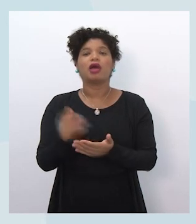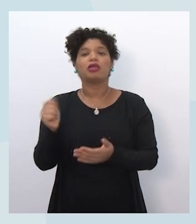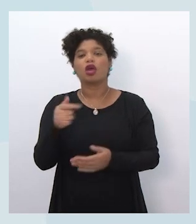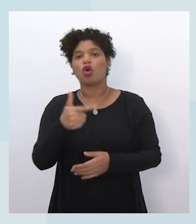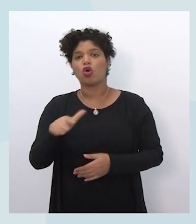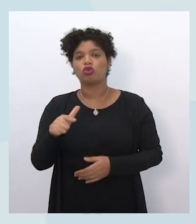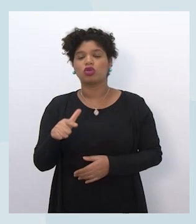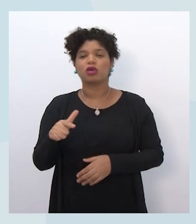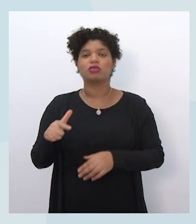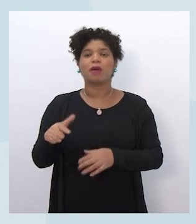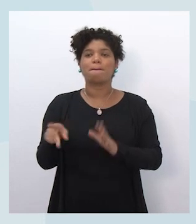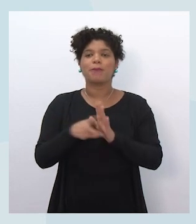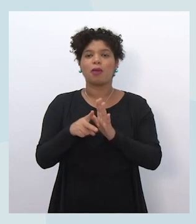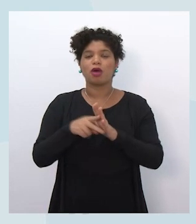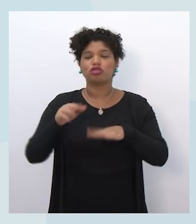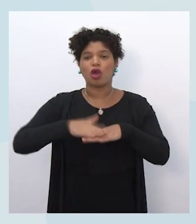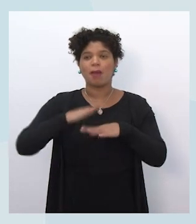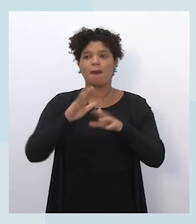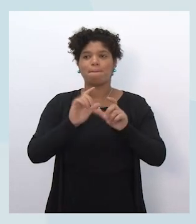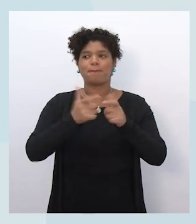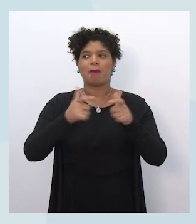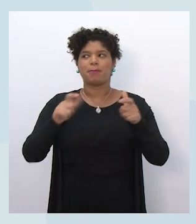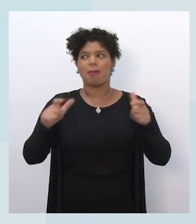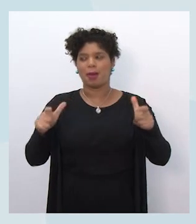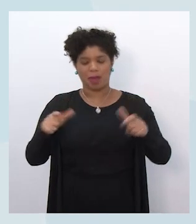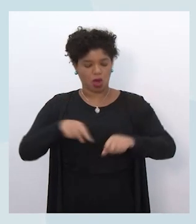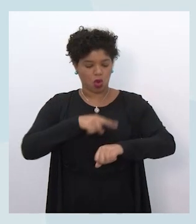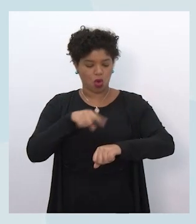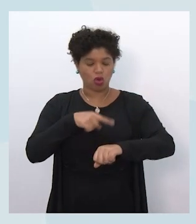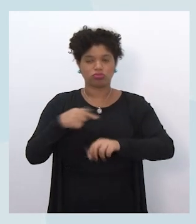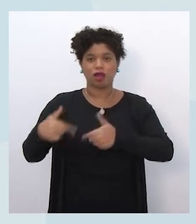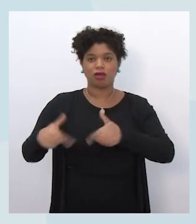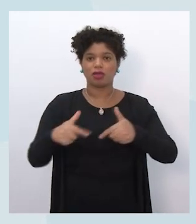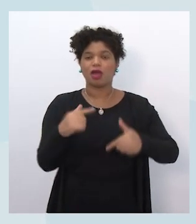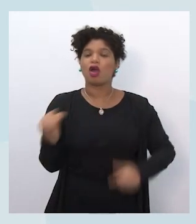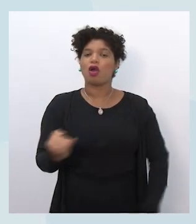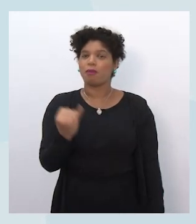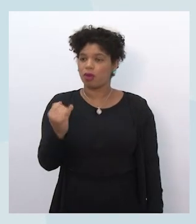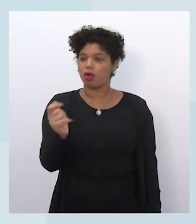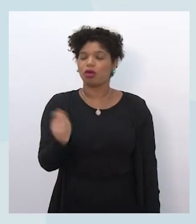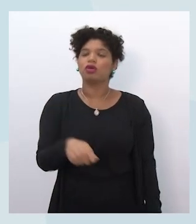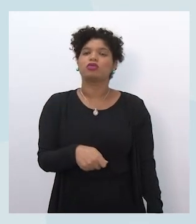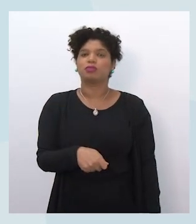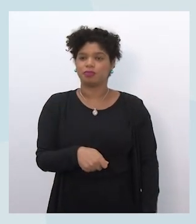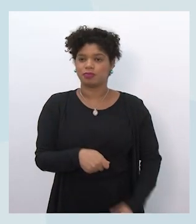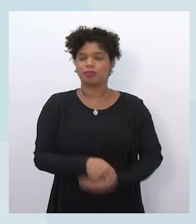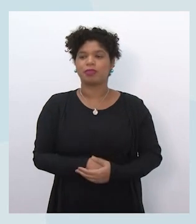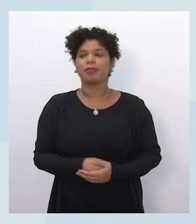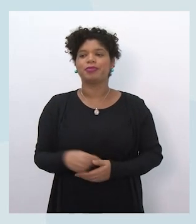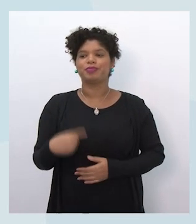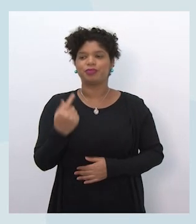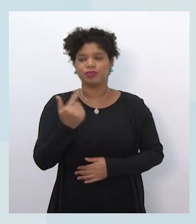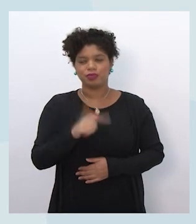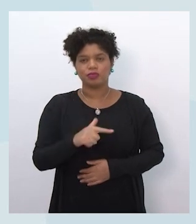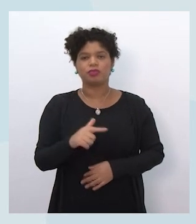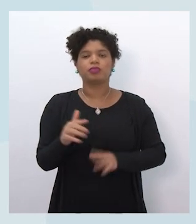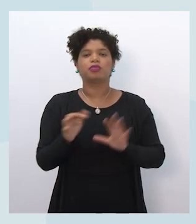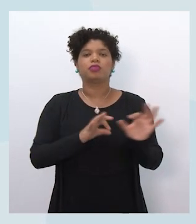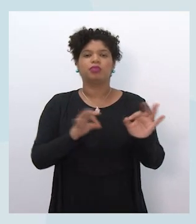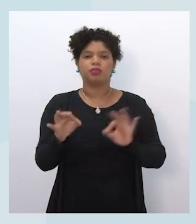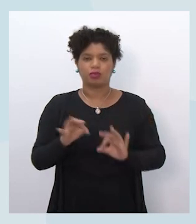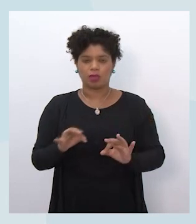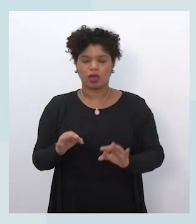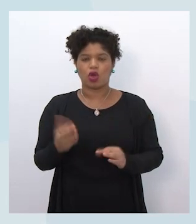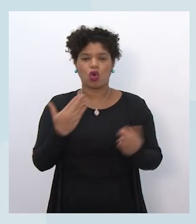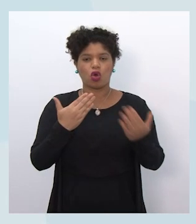trabalhado no tempo de ampliação da carga horária. Isso é um ponto muito importante para garantir que as coisas possam realmente